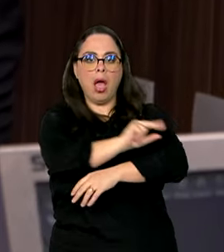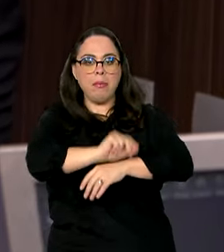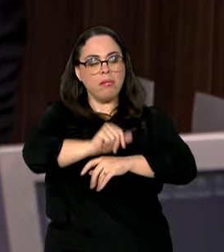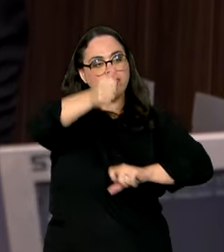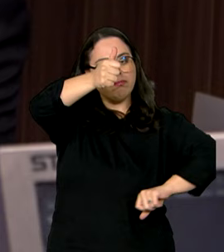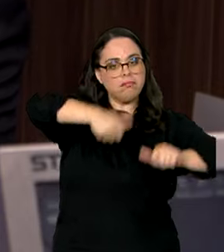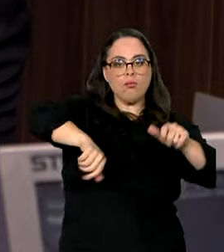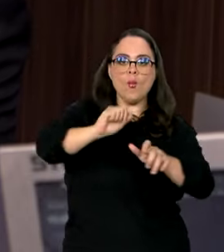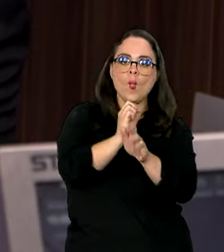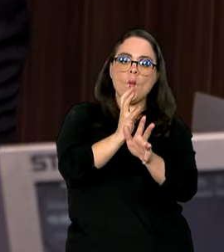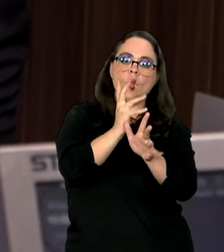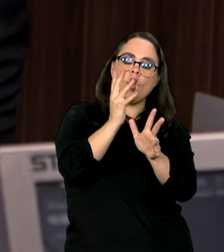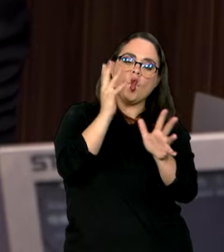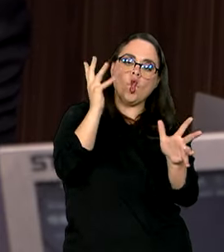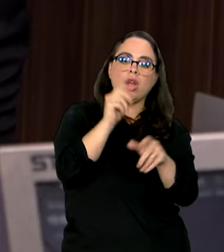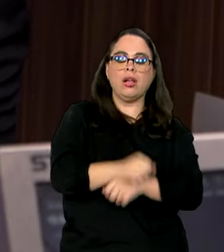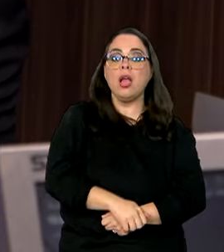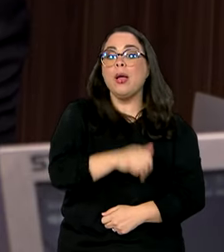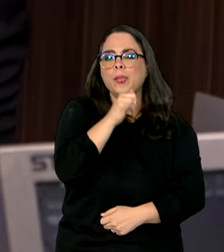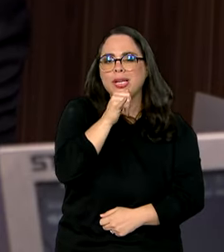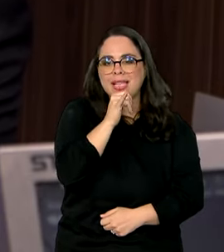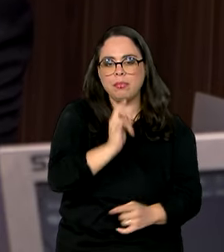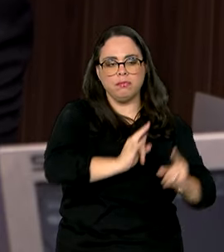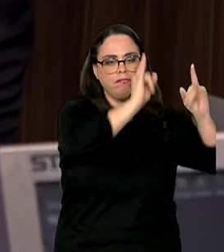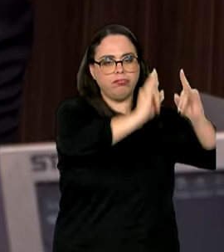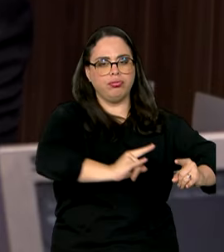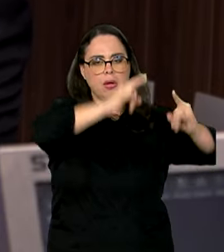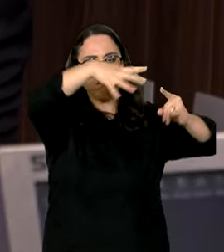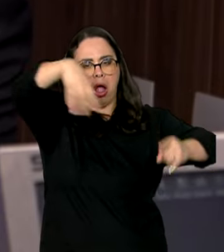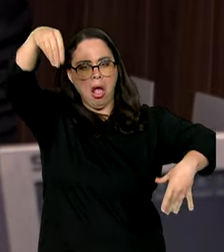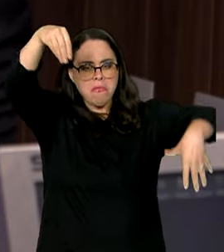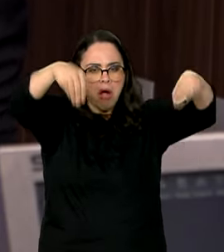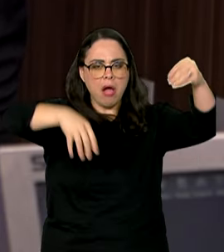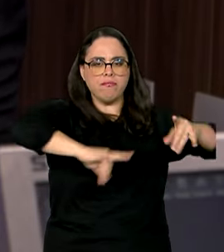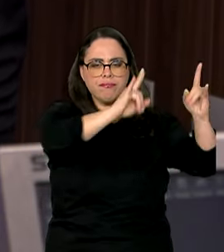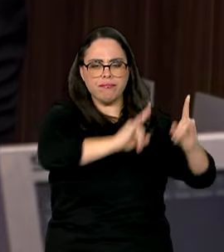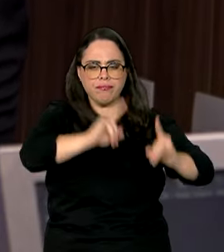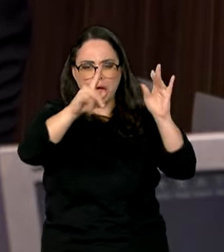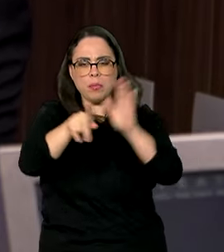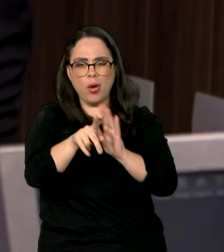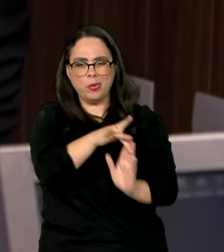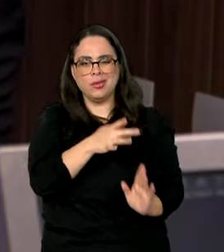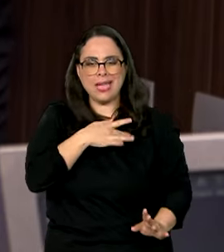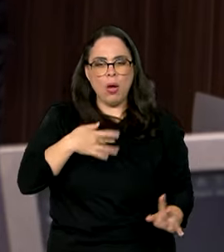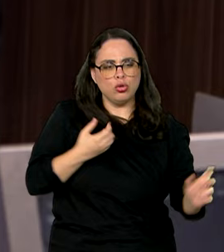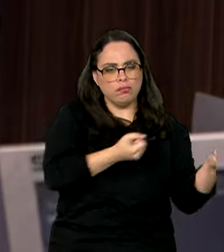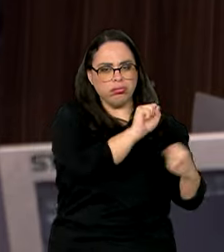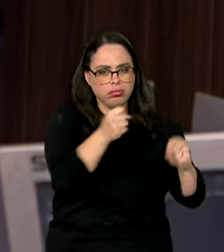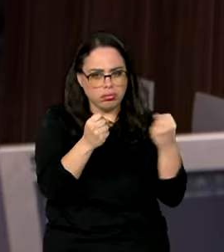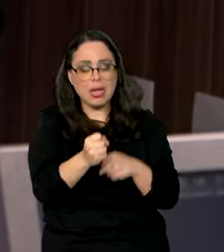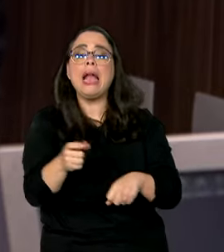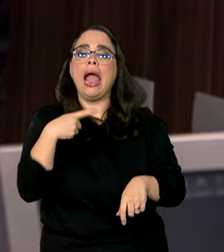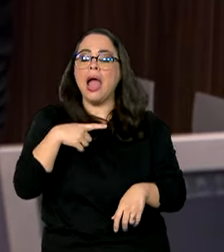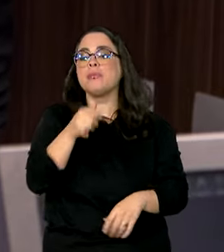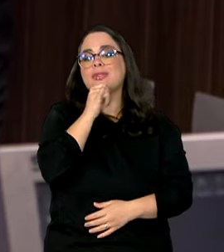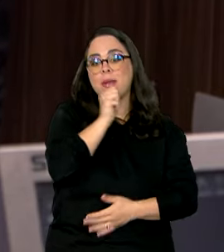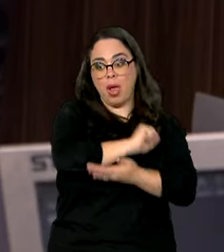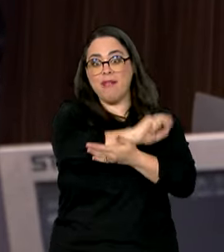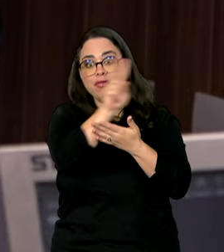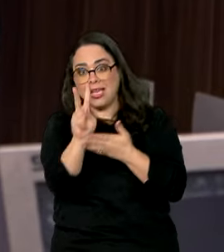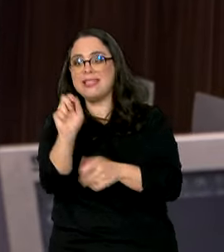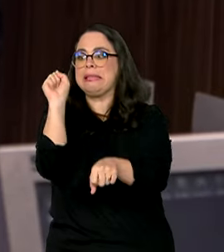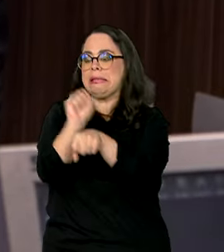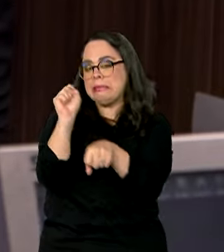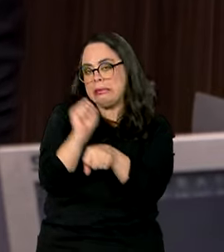investimento no Complexo Industrial da Saúde fica preso porque a ampliação, às vezes, depende da aprovação de um novo remédio para a Anvisa, e aí